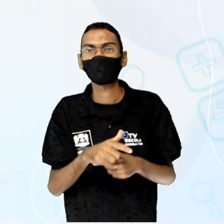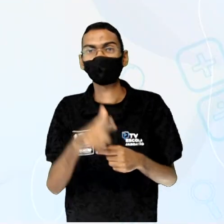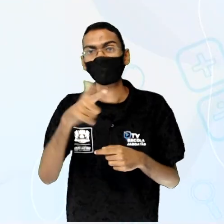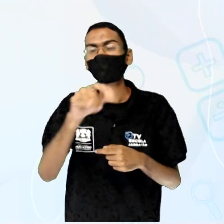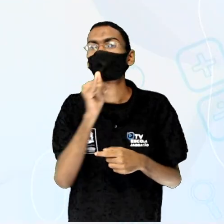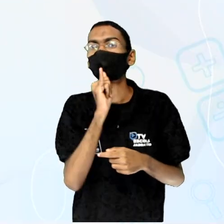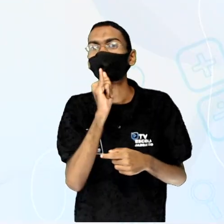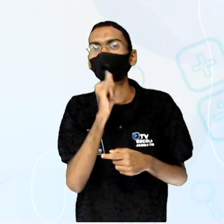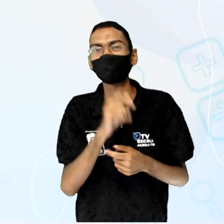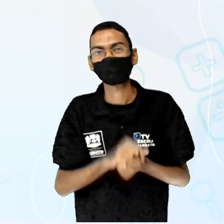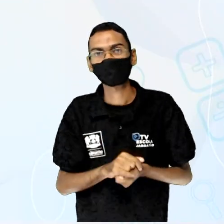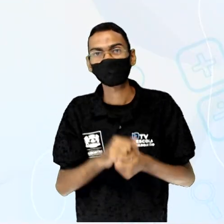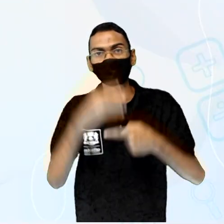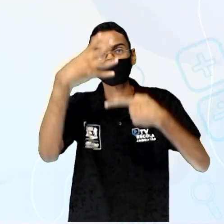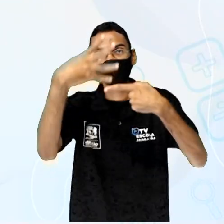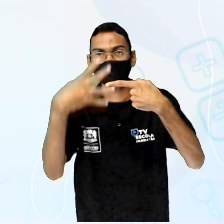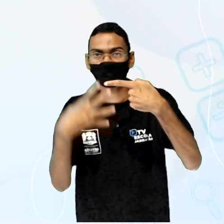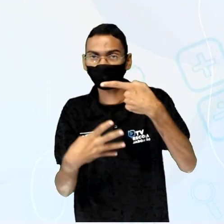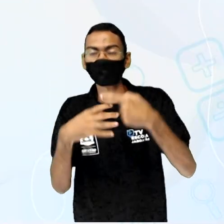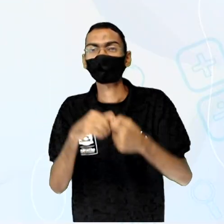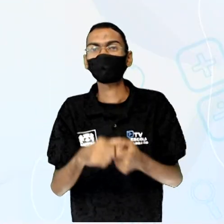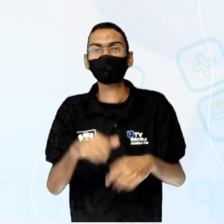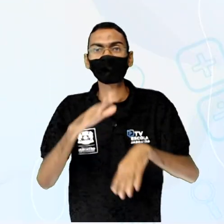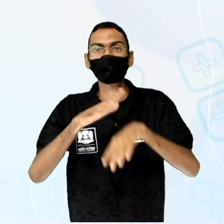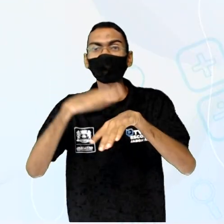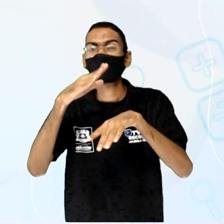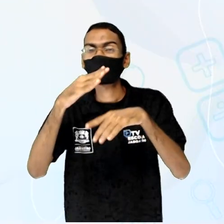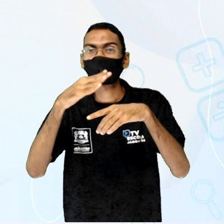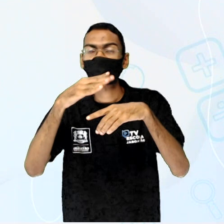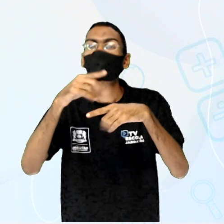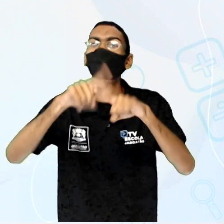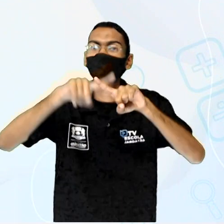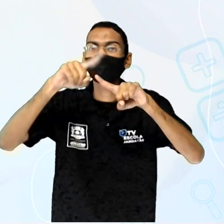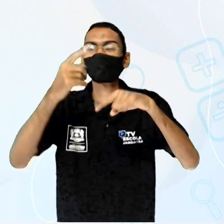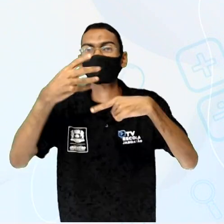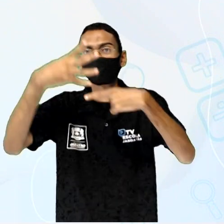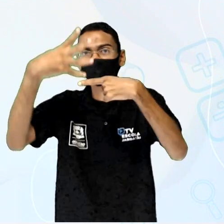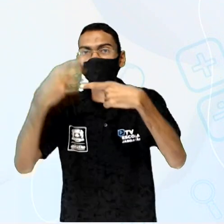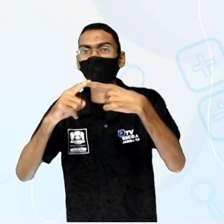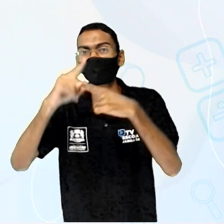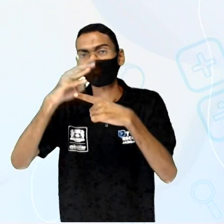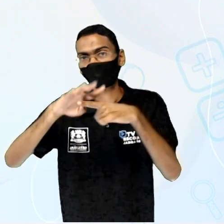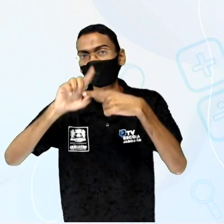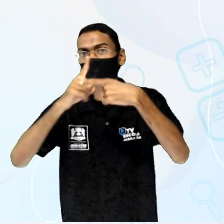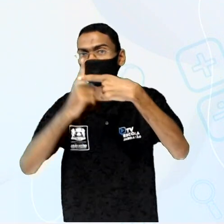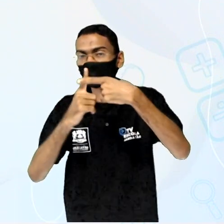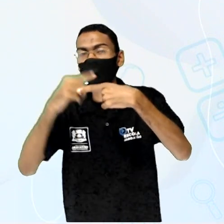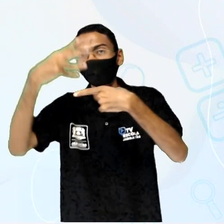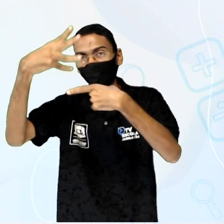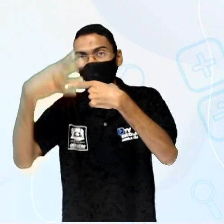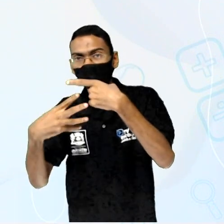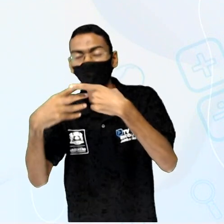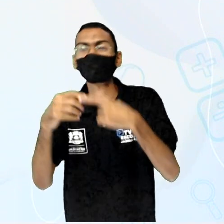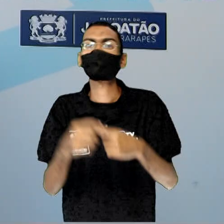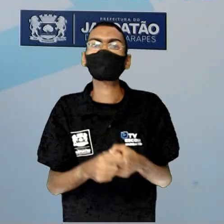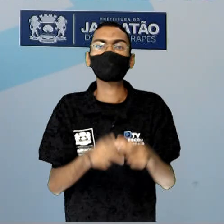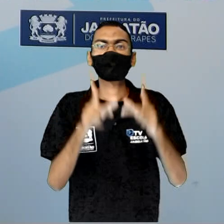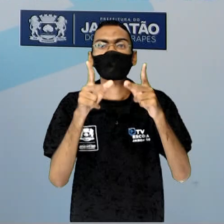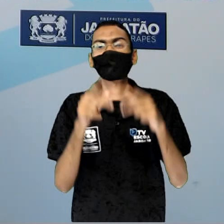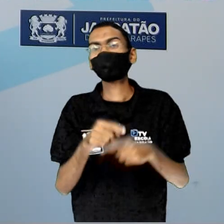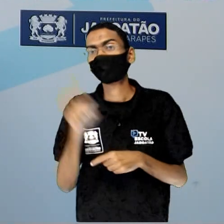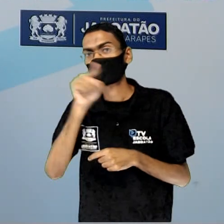4 quartos mais 4 quartos mais 4 quartos é igual a 12 quartos.